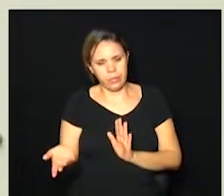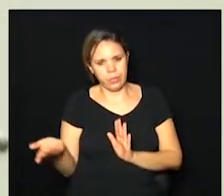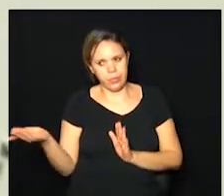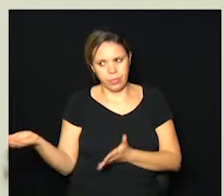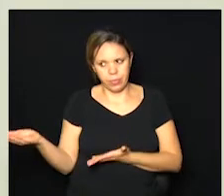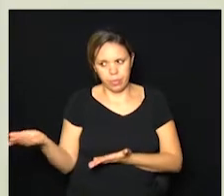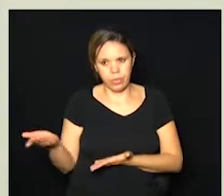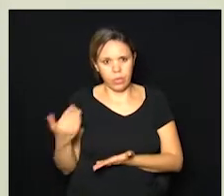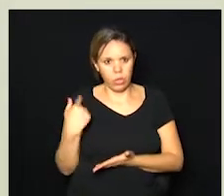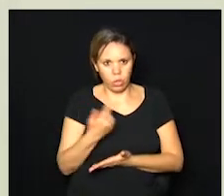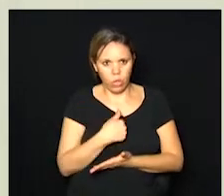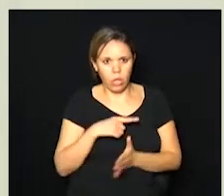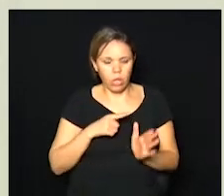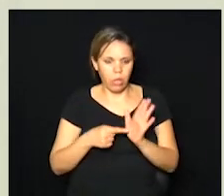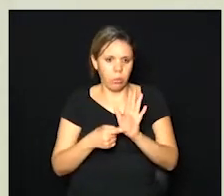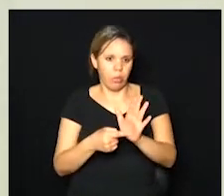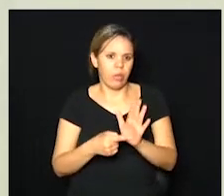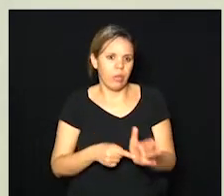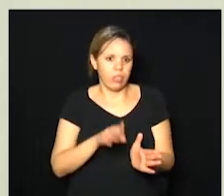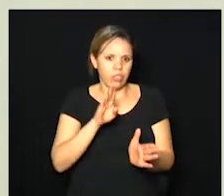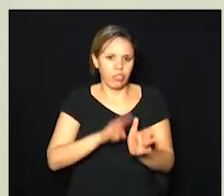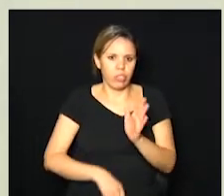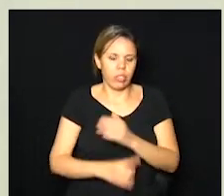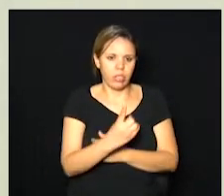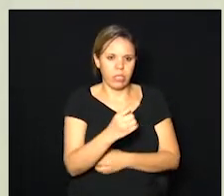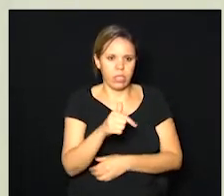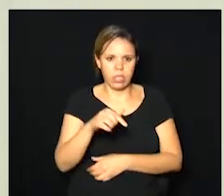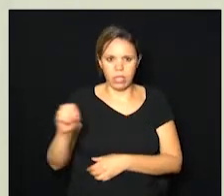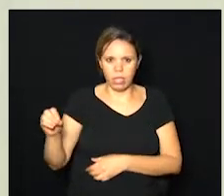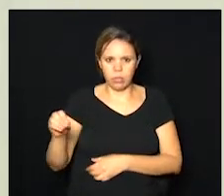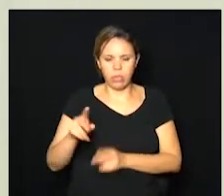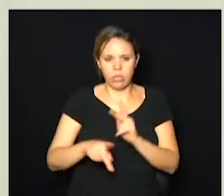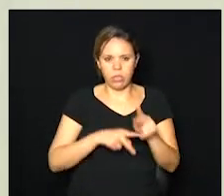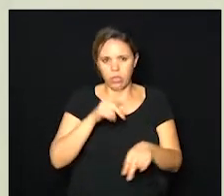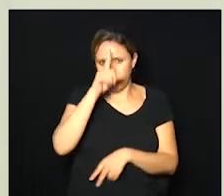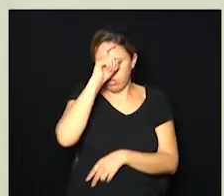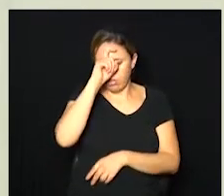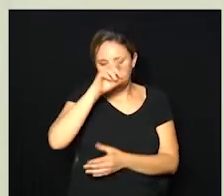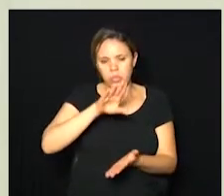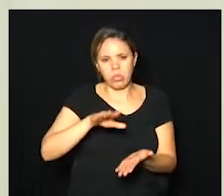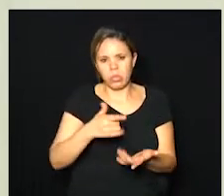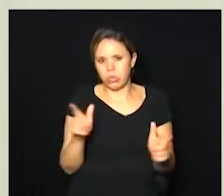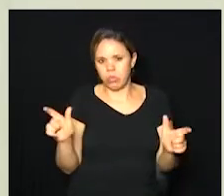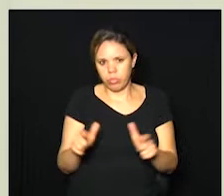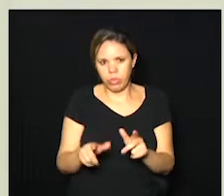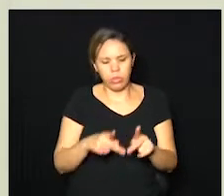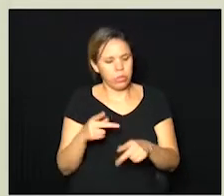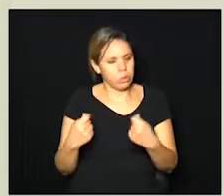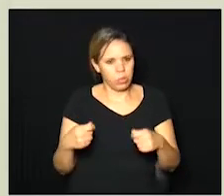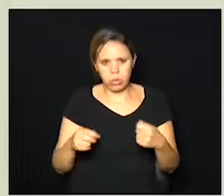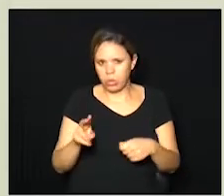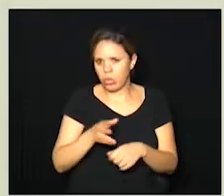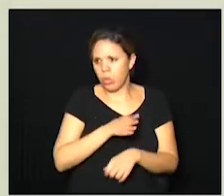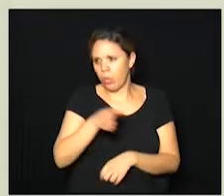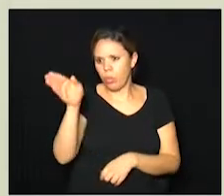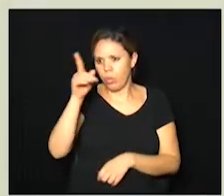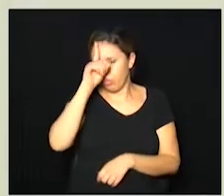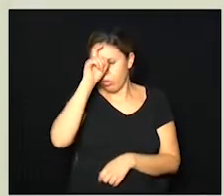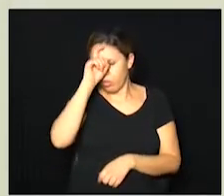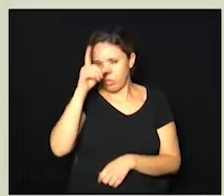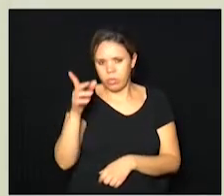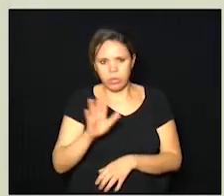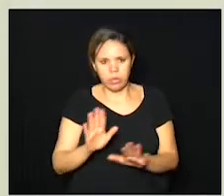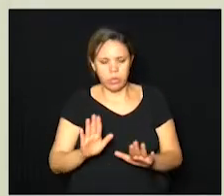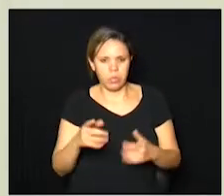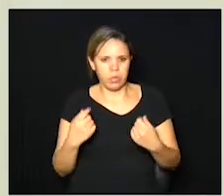mostra que nós tiramos 170 pessoas dos pronto-socorros as pessoas não precisaram ir ao pronto